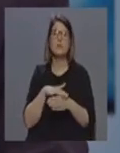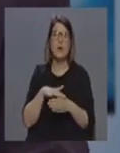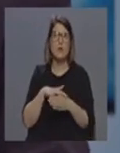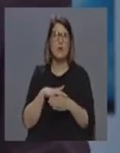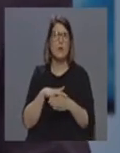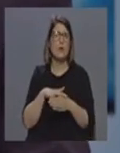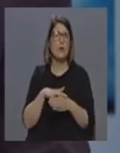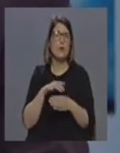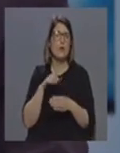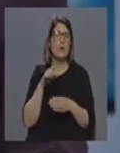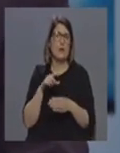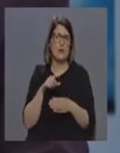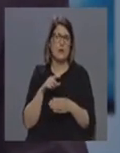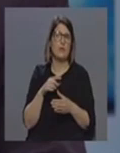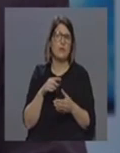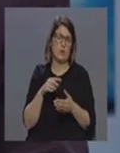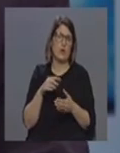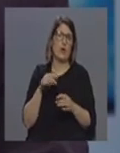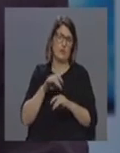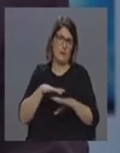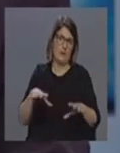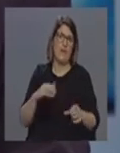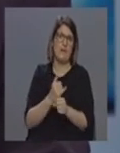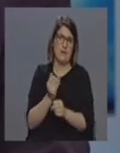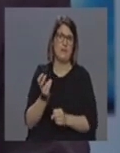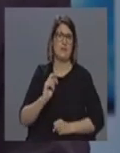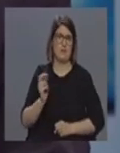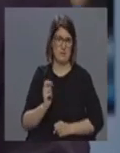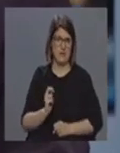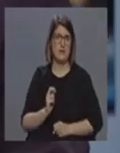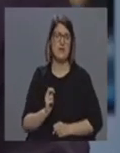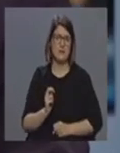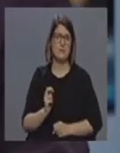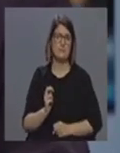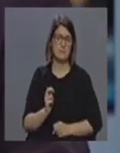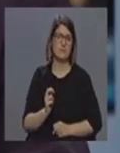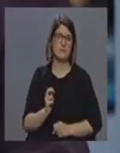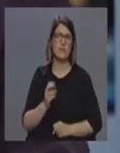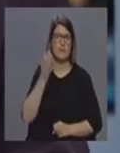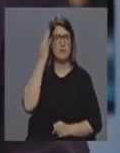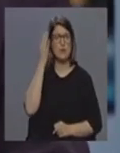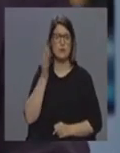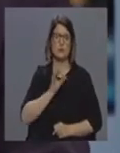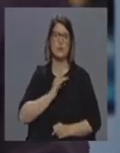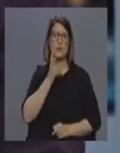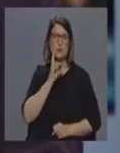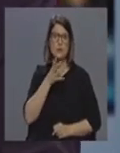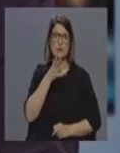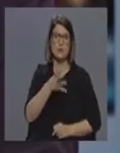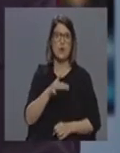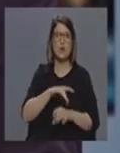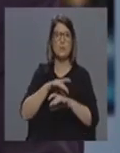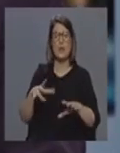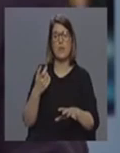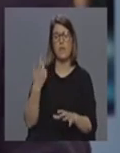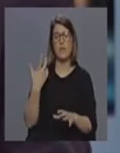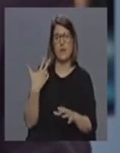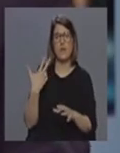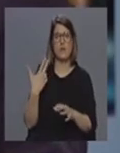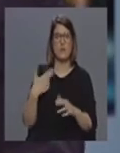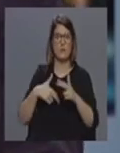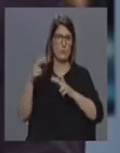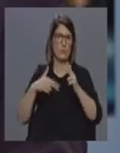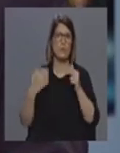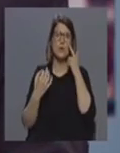temos referência do hospital da terceira eu penso que as condições e como o senhor diretor disse é um hospital mais recente eu